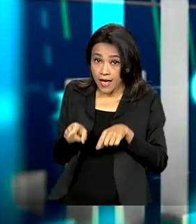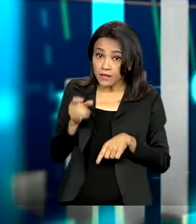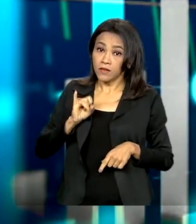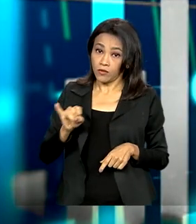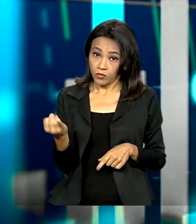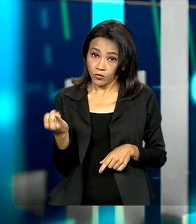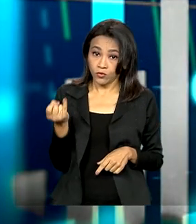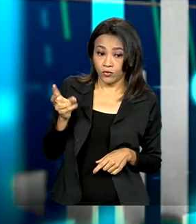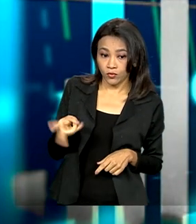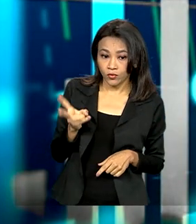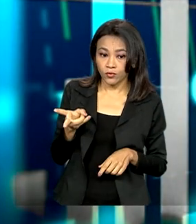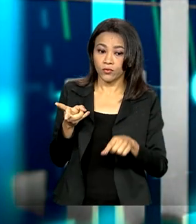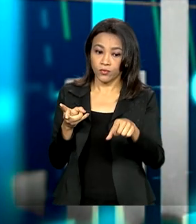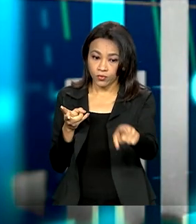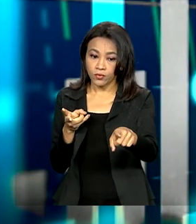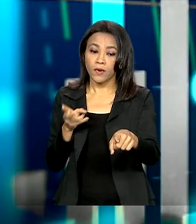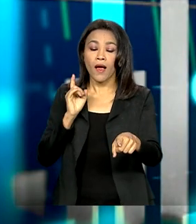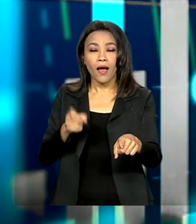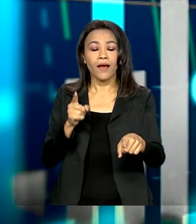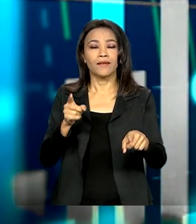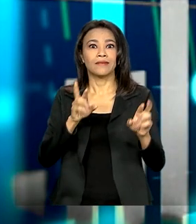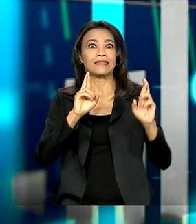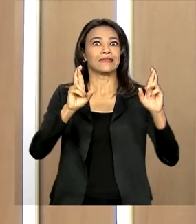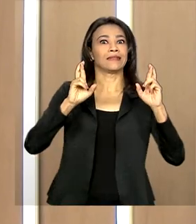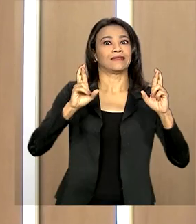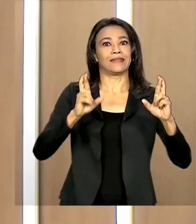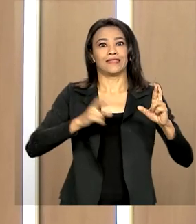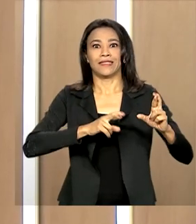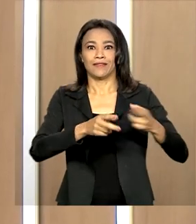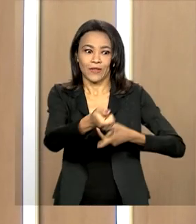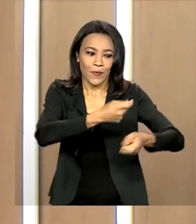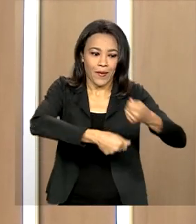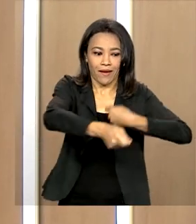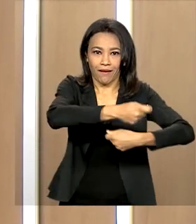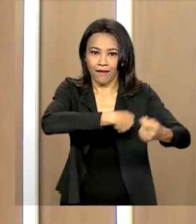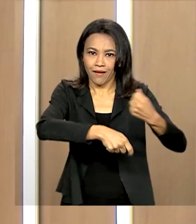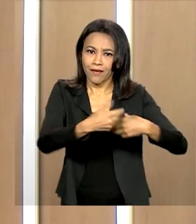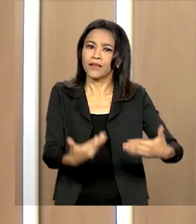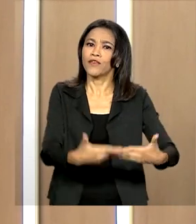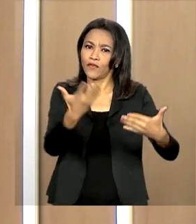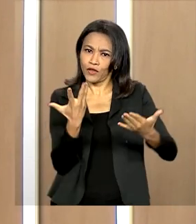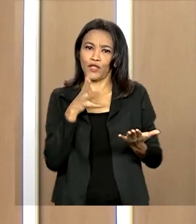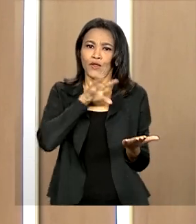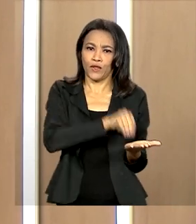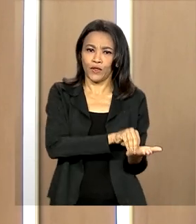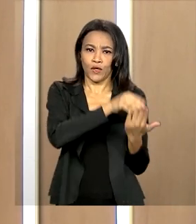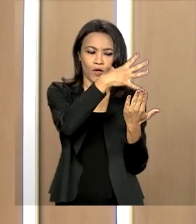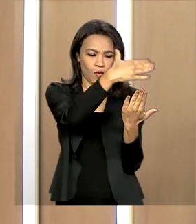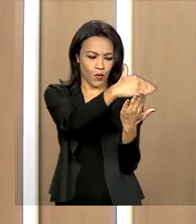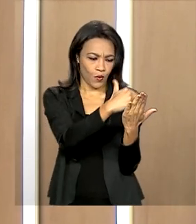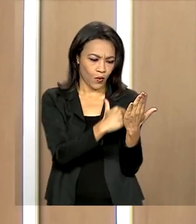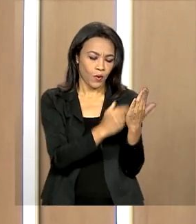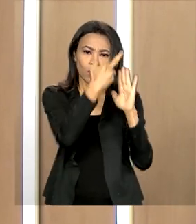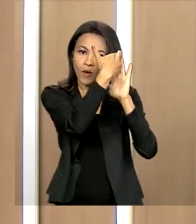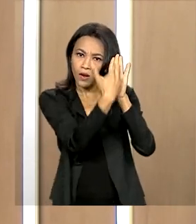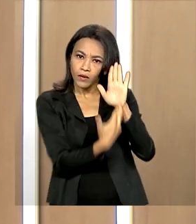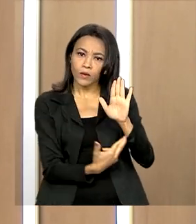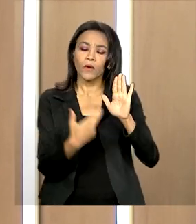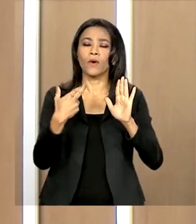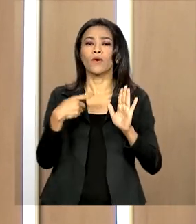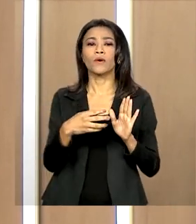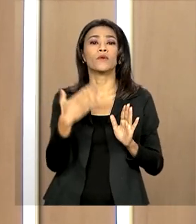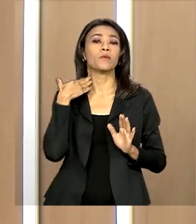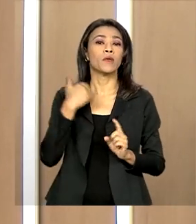vai ao encontro da expectativa do mercado, tal como foi manifestada no boletim FOX, que é a pesquisa feita com